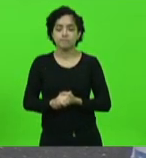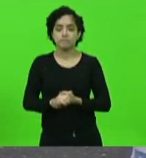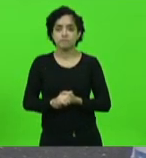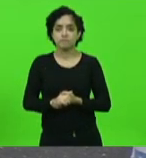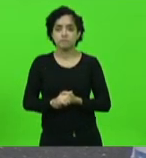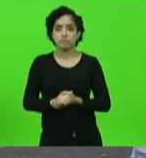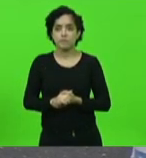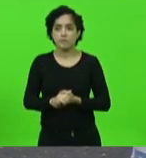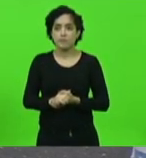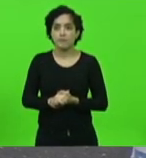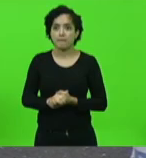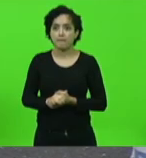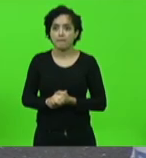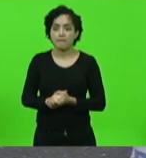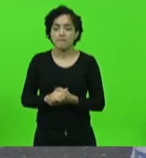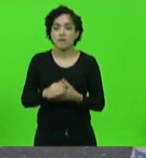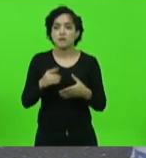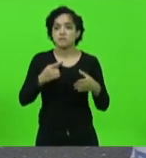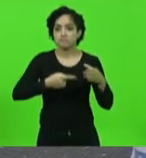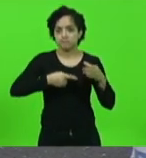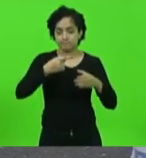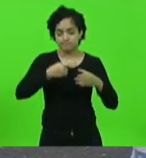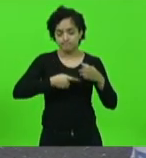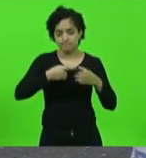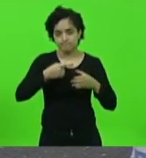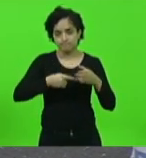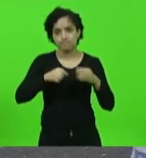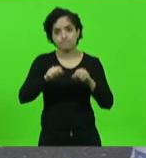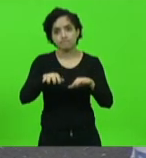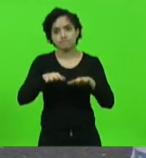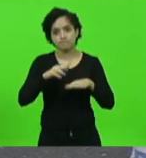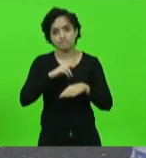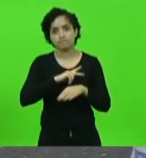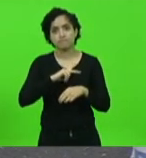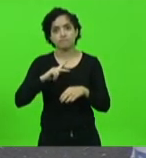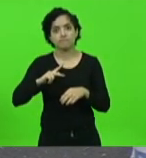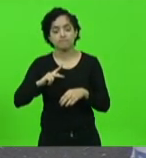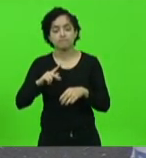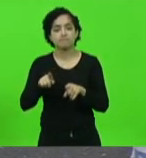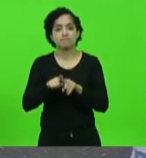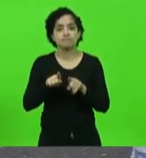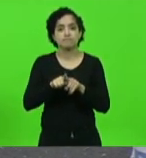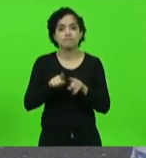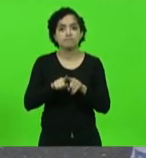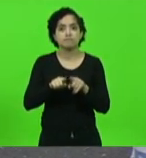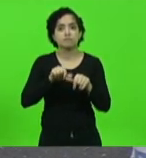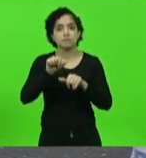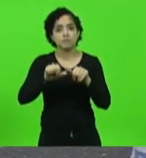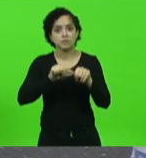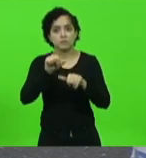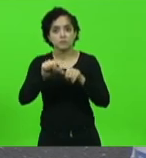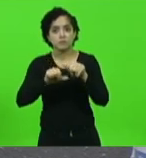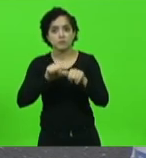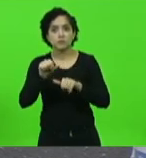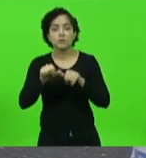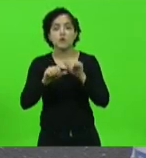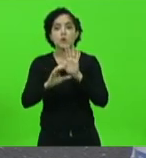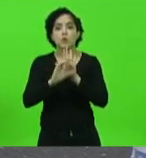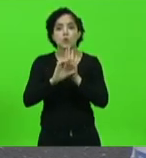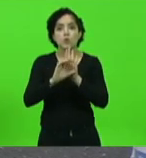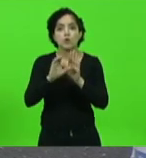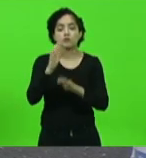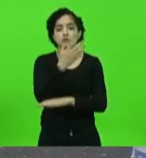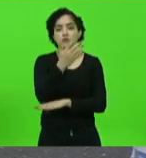casa nas audiências públicas a questão dos ajustes necessários ao nosso código ambiental